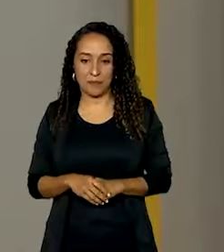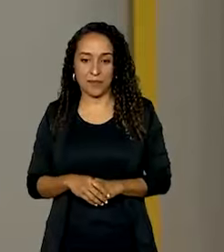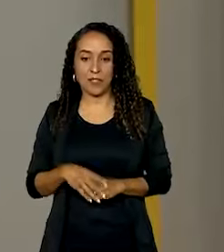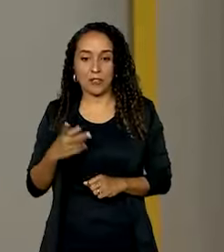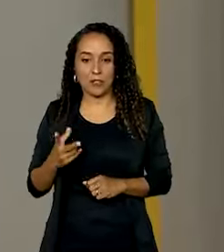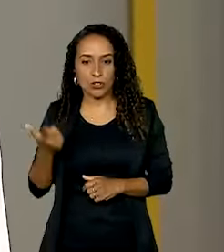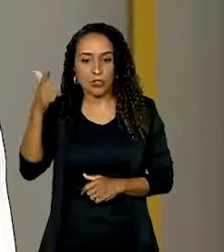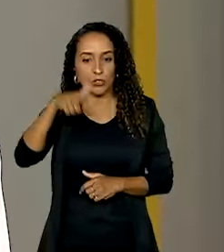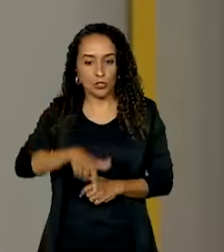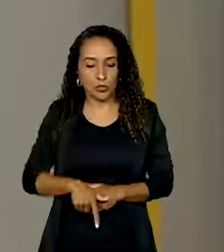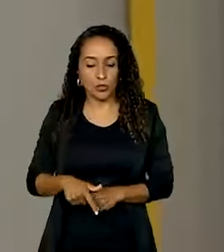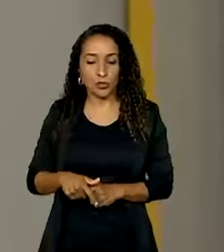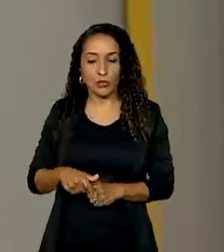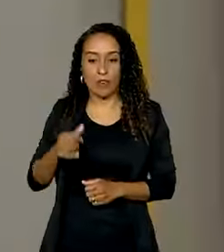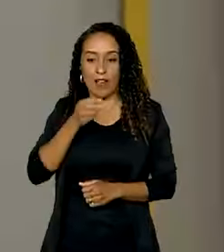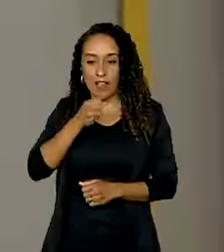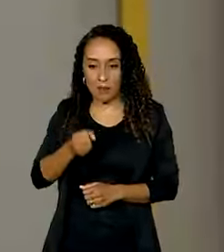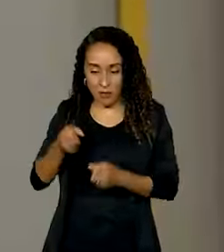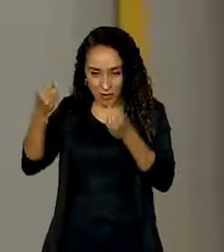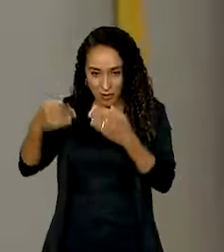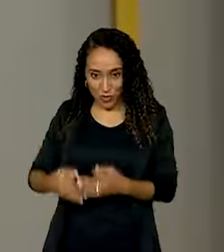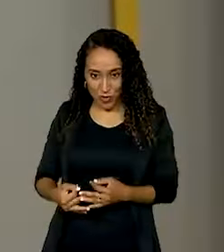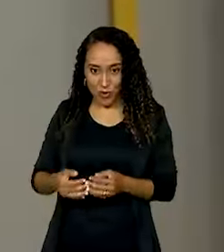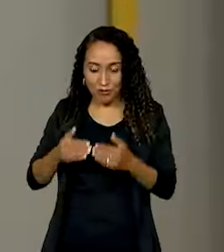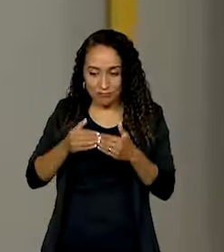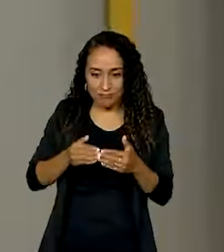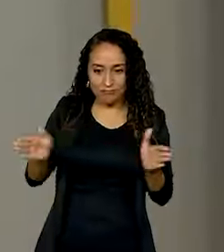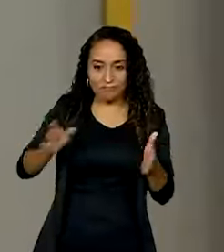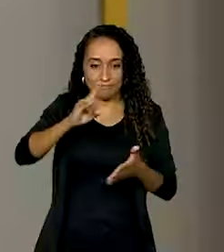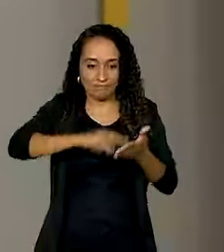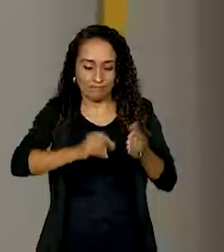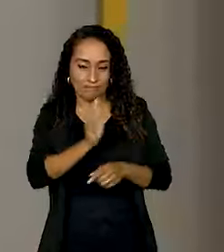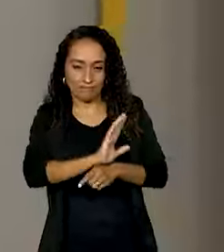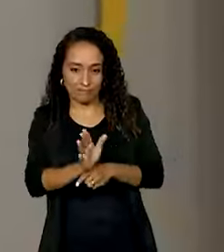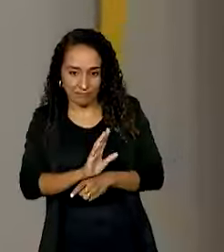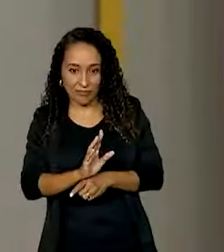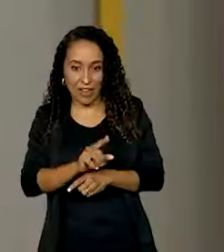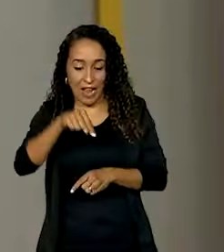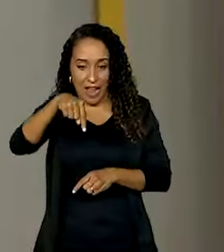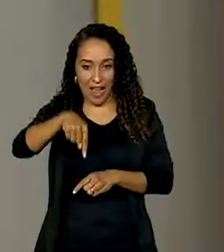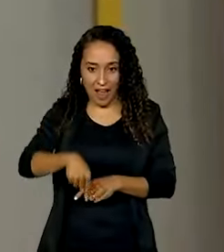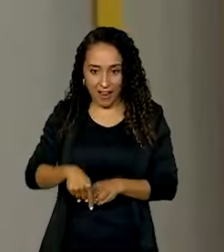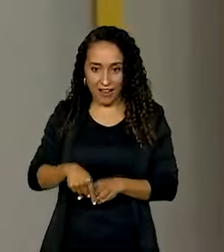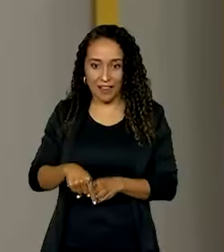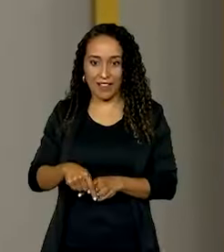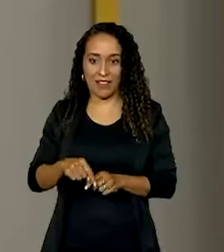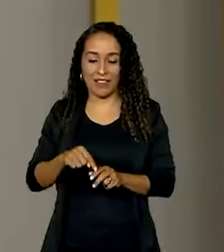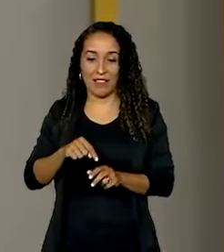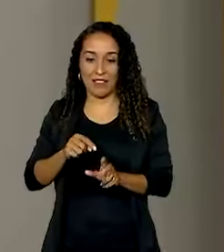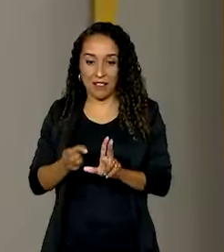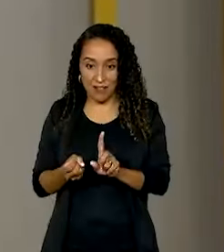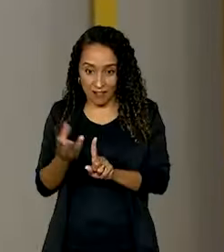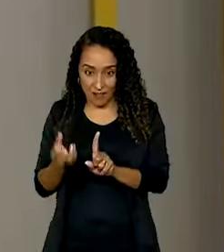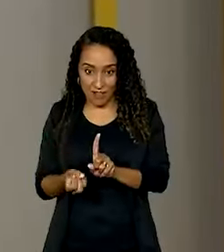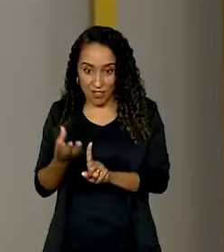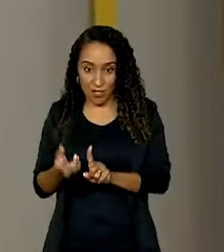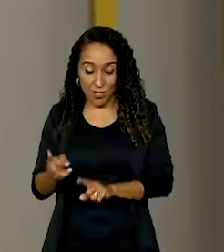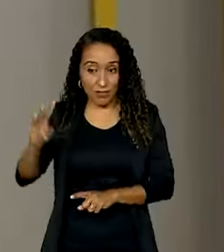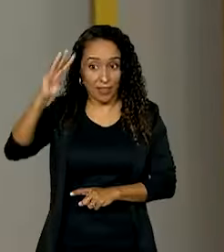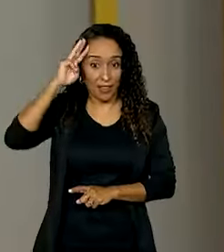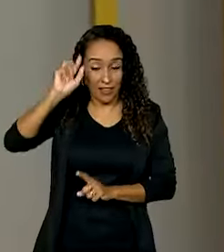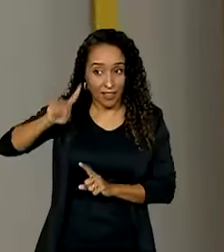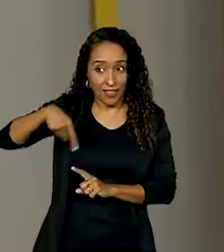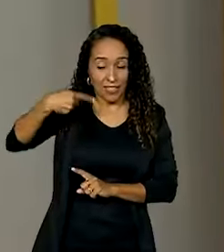repórter Luana Karen falou, a estreia do documentário Desintrusão aqui no canal GOV vai ser na próxima terça-feira, às